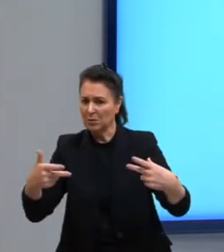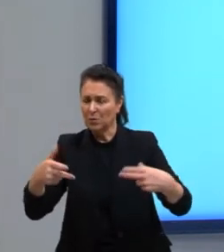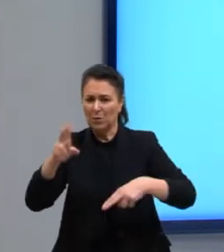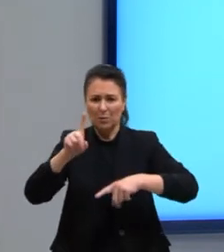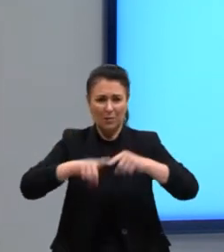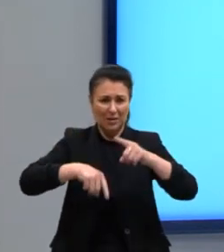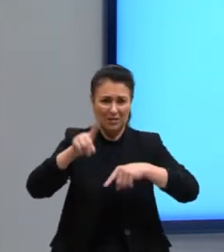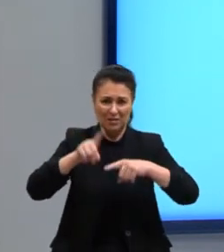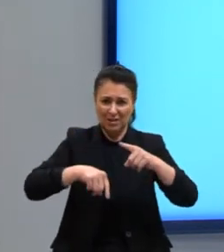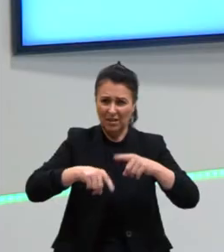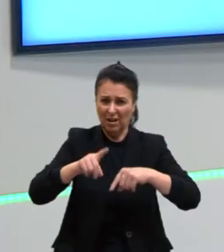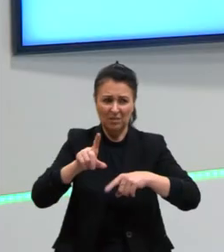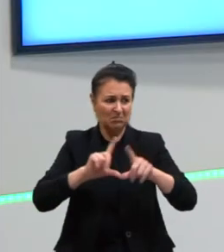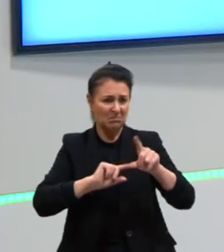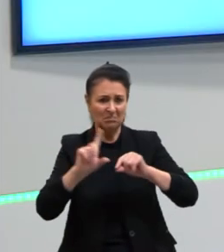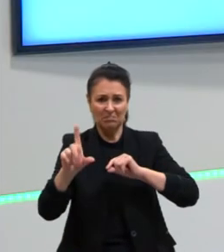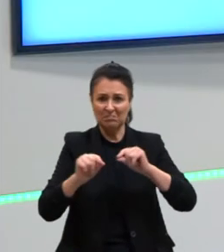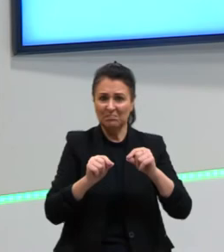gente, sem mais delongas, né?